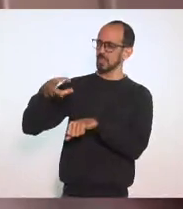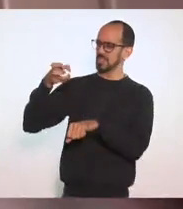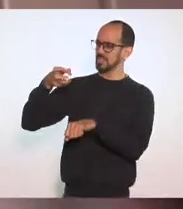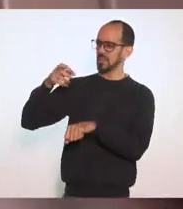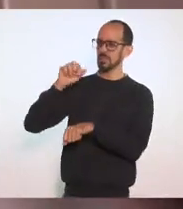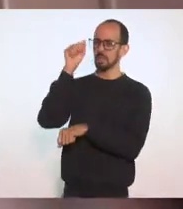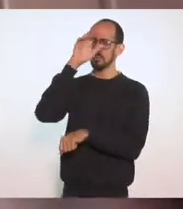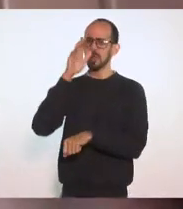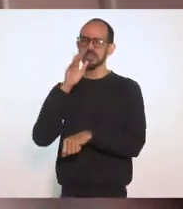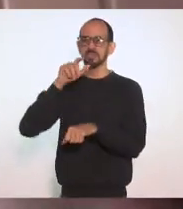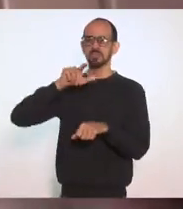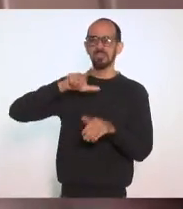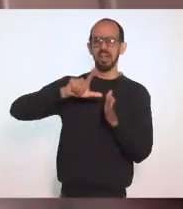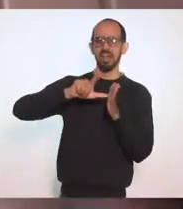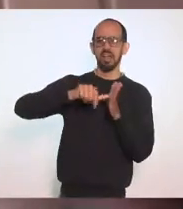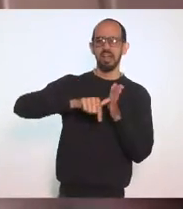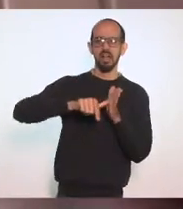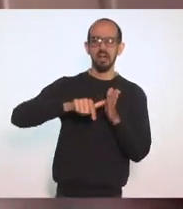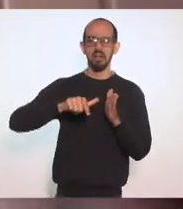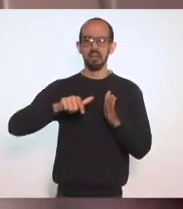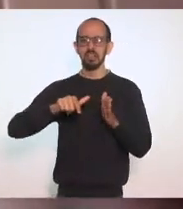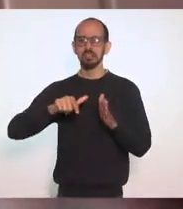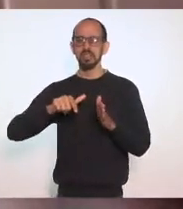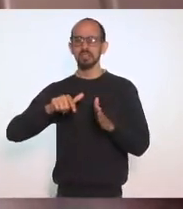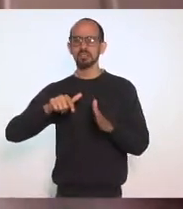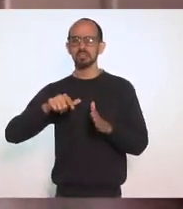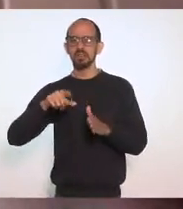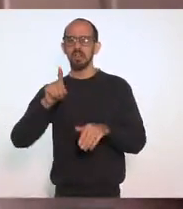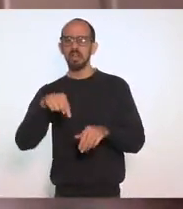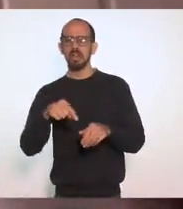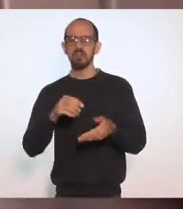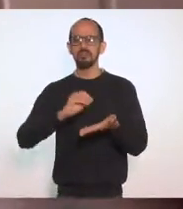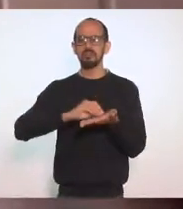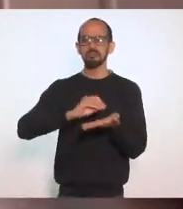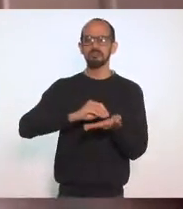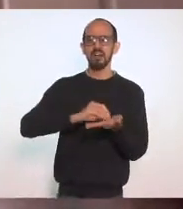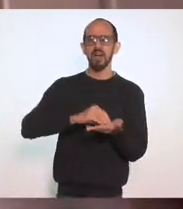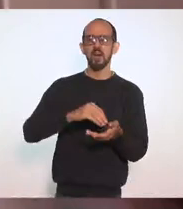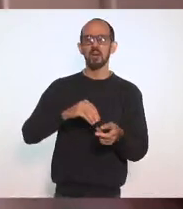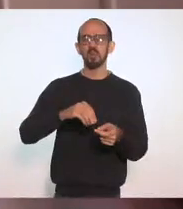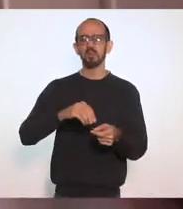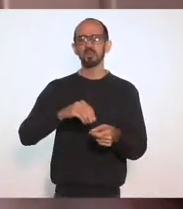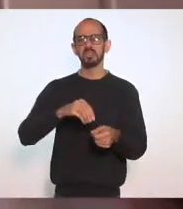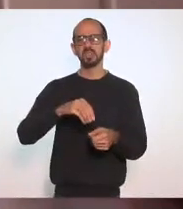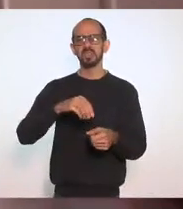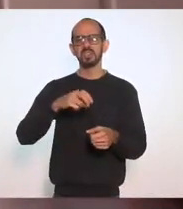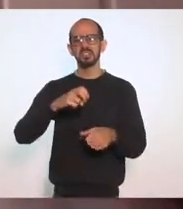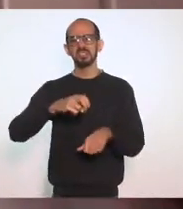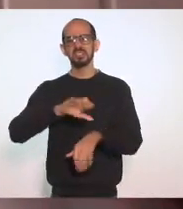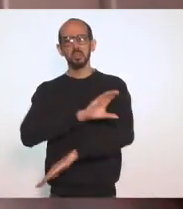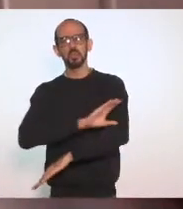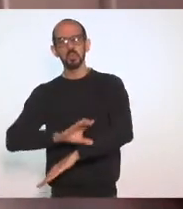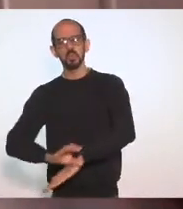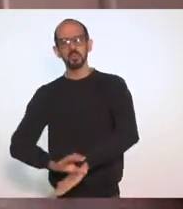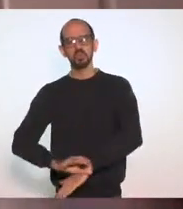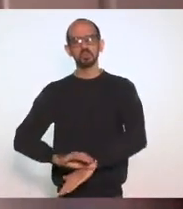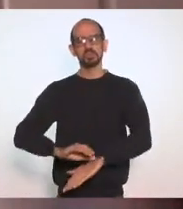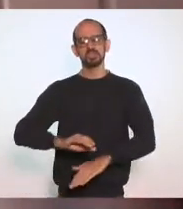Como uma coisa Única Sem a diversidade De países De culturas E de identidades